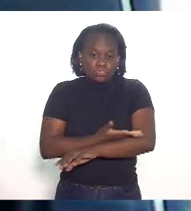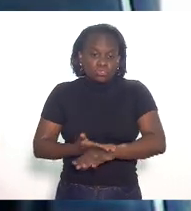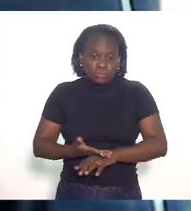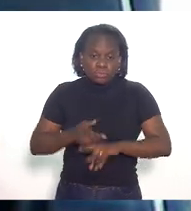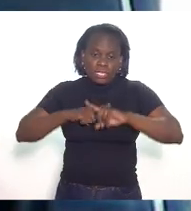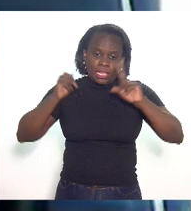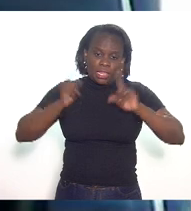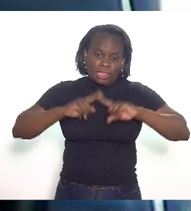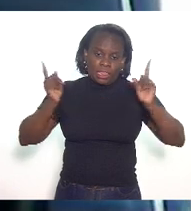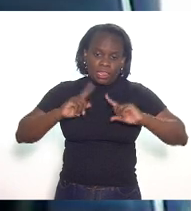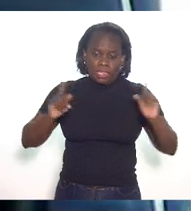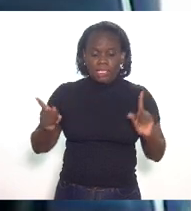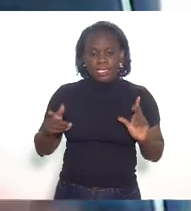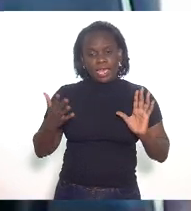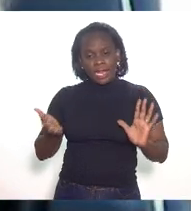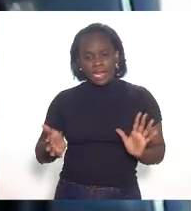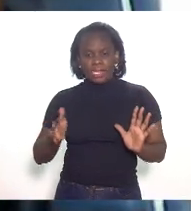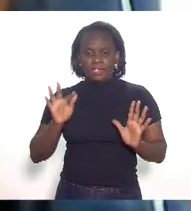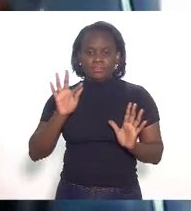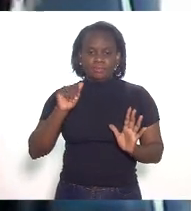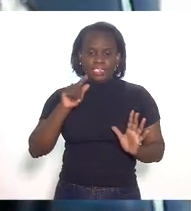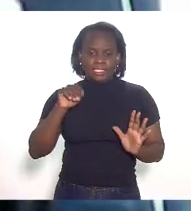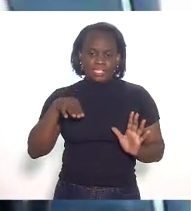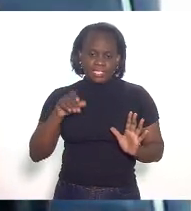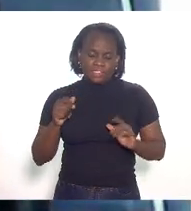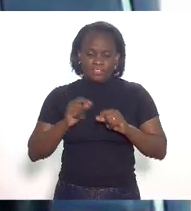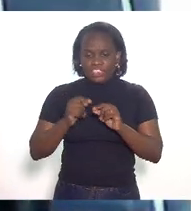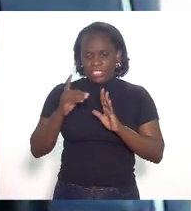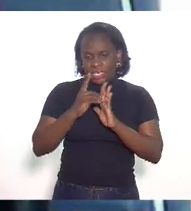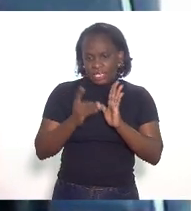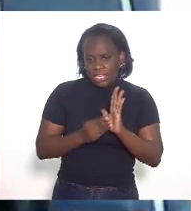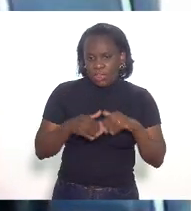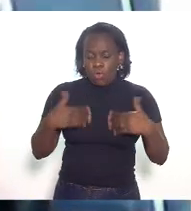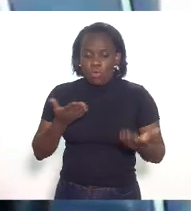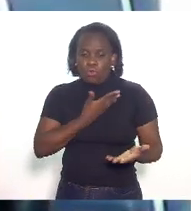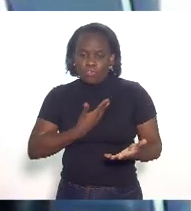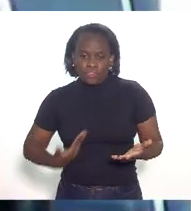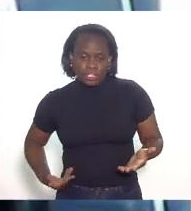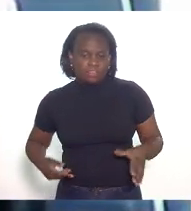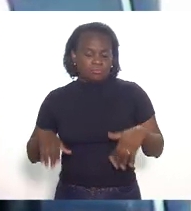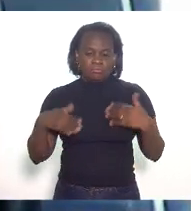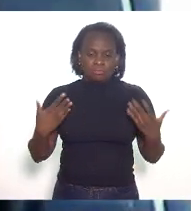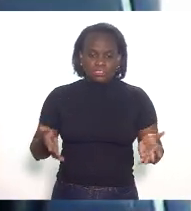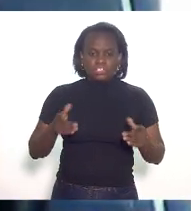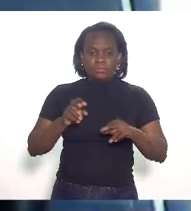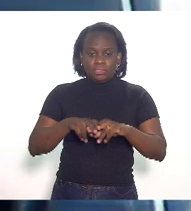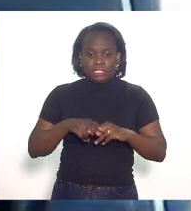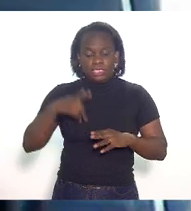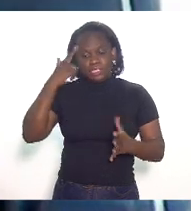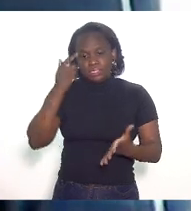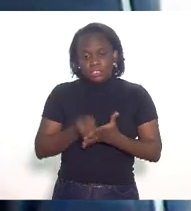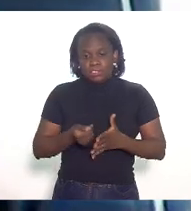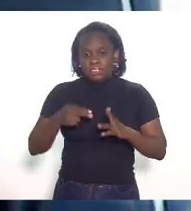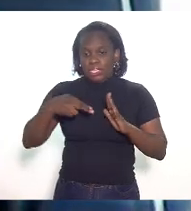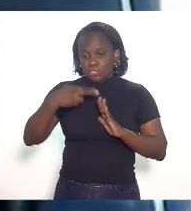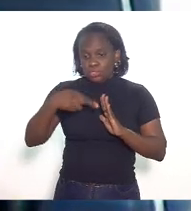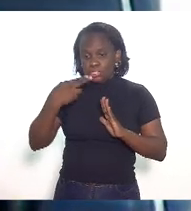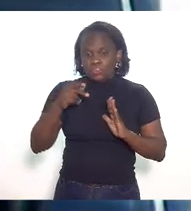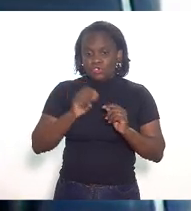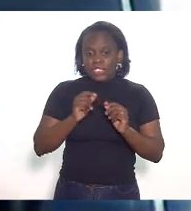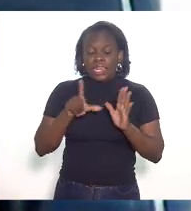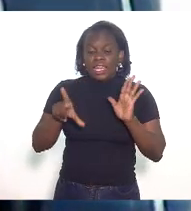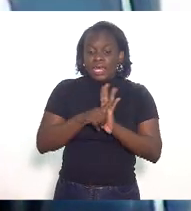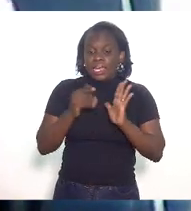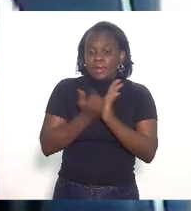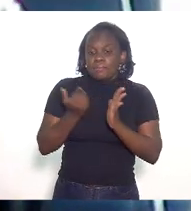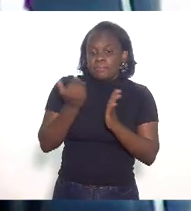reclamar disso falar olha a fazenda aqui quem fez o decreto o governador a fazenda através de uma resolução foi além da lei a